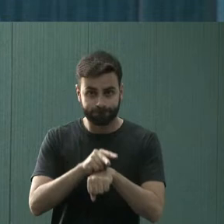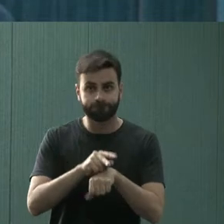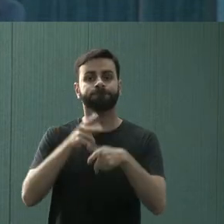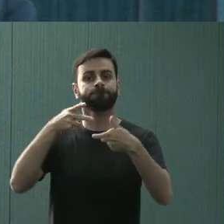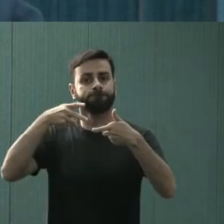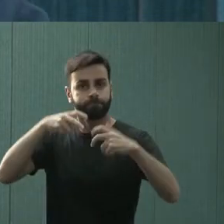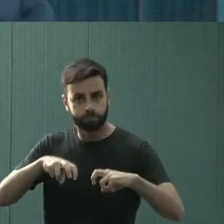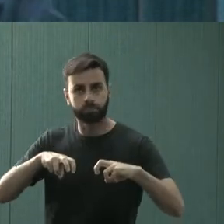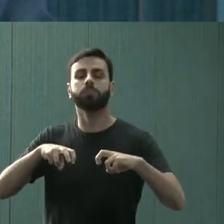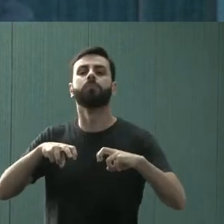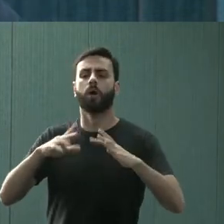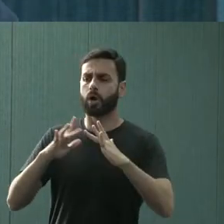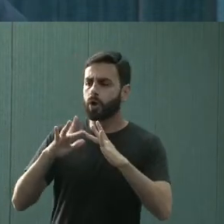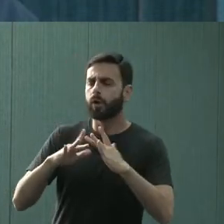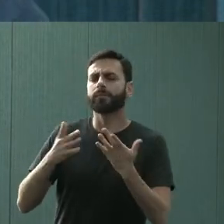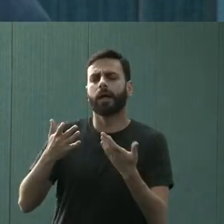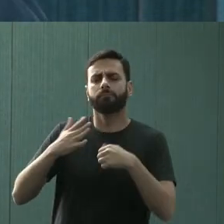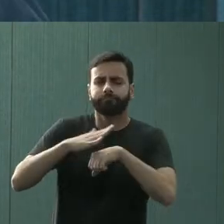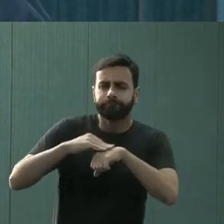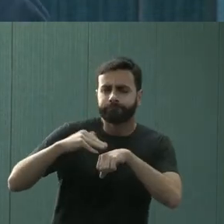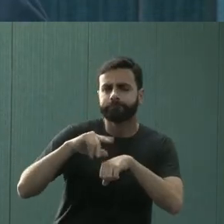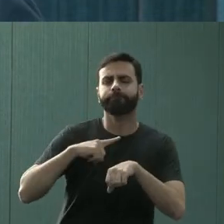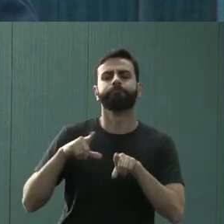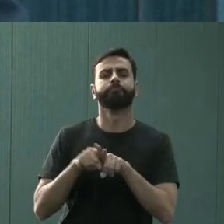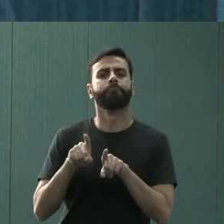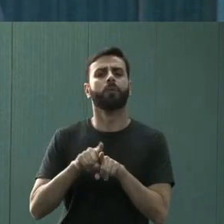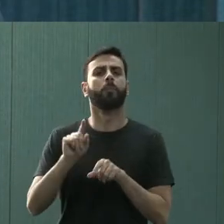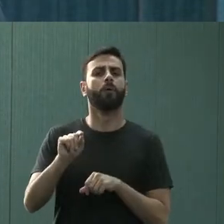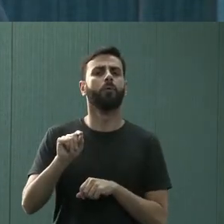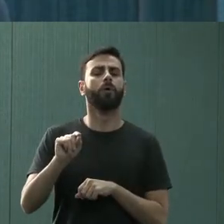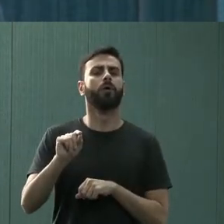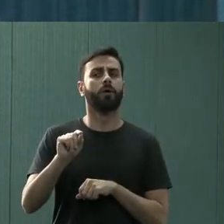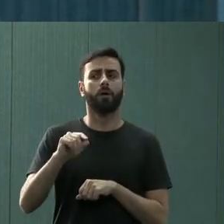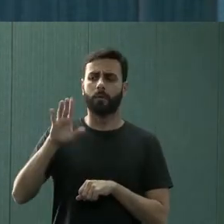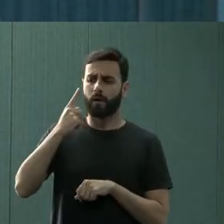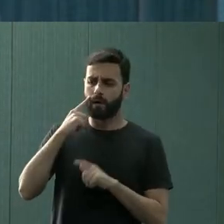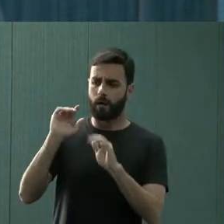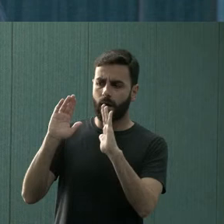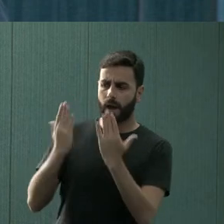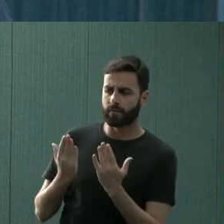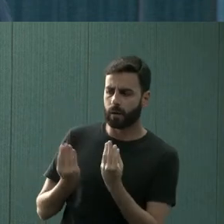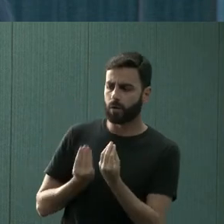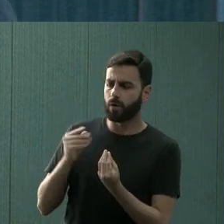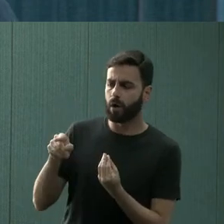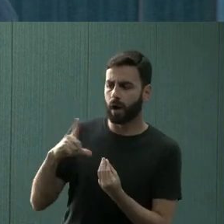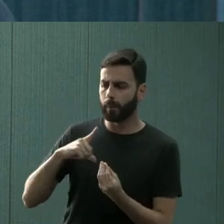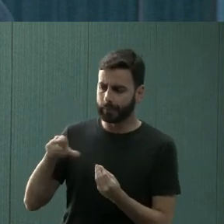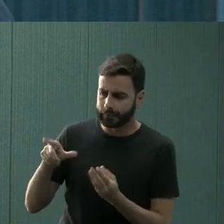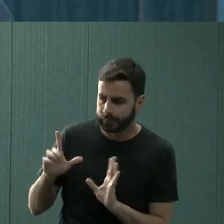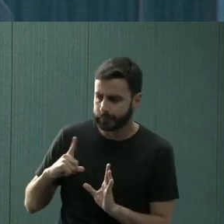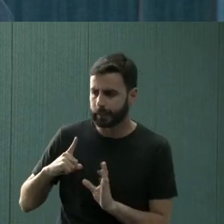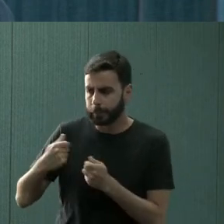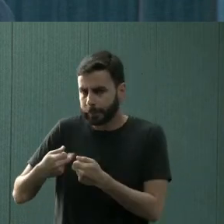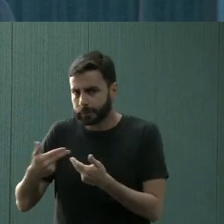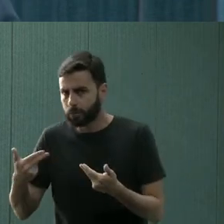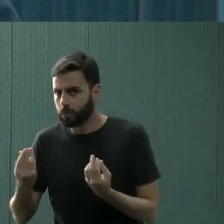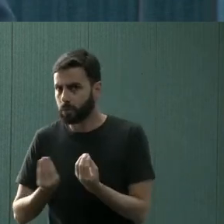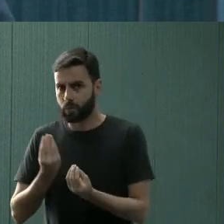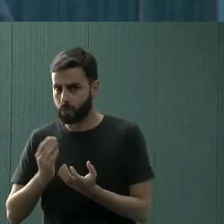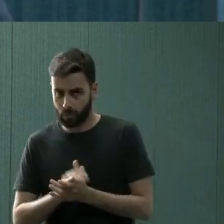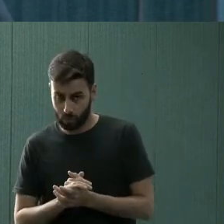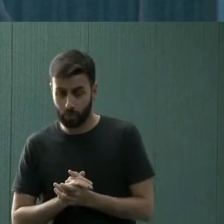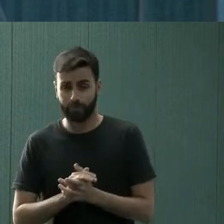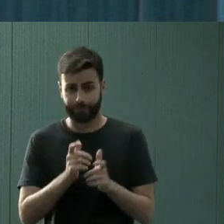mesmo tempo, de acolhimento e também de avaliação um pouco da situação da pessoa naquele momento.